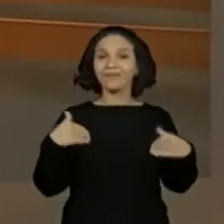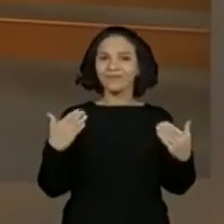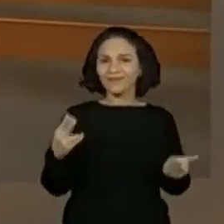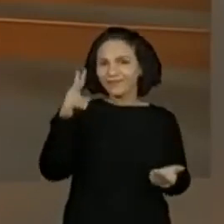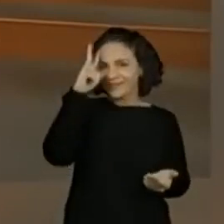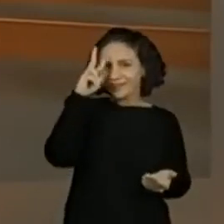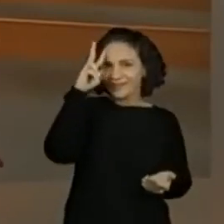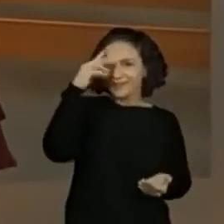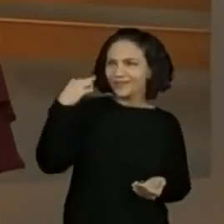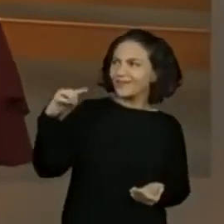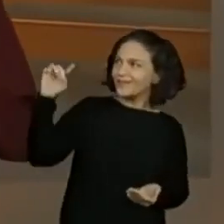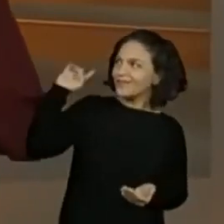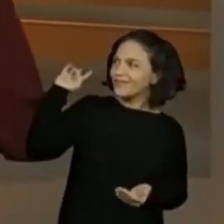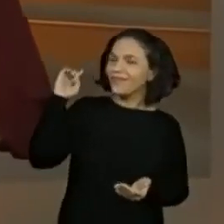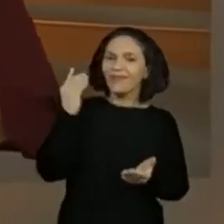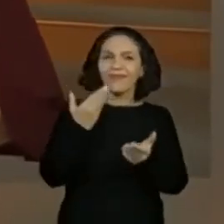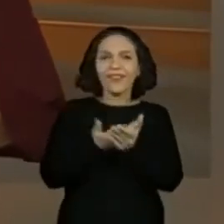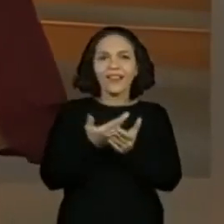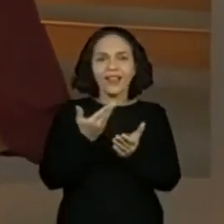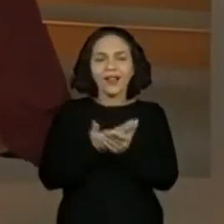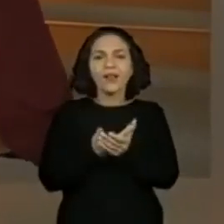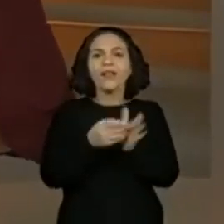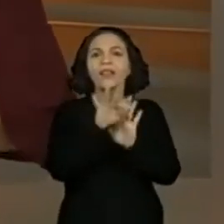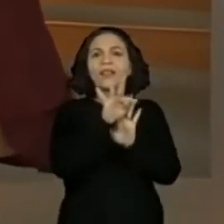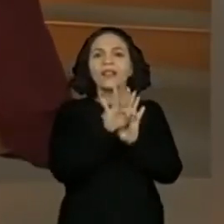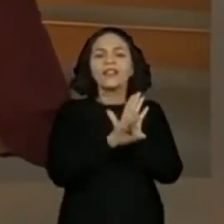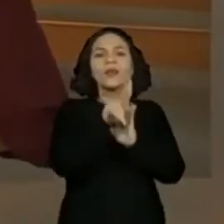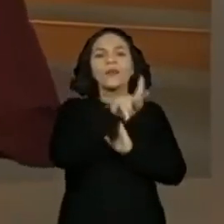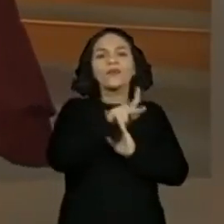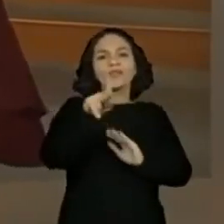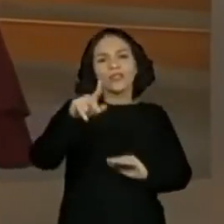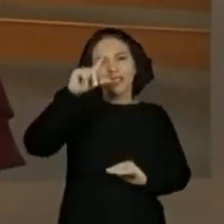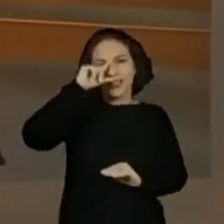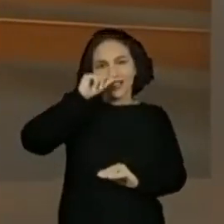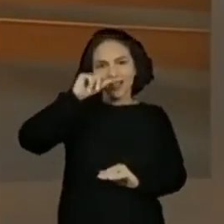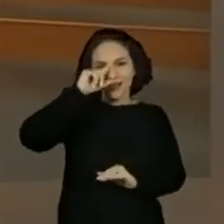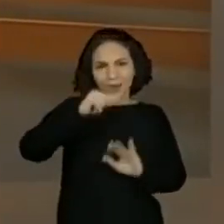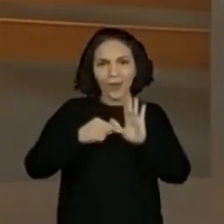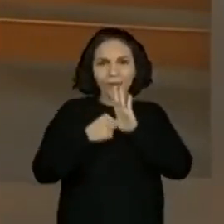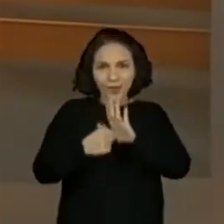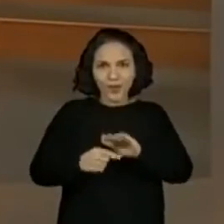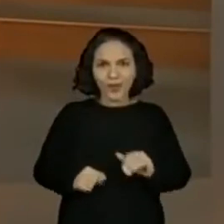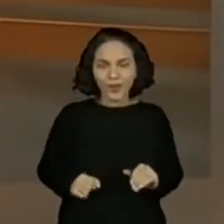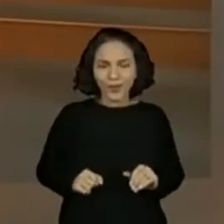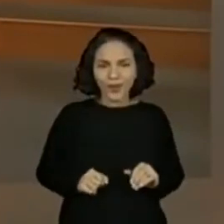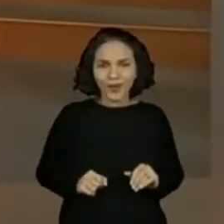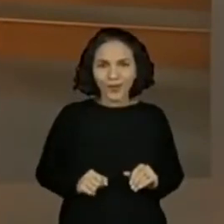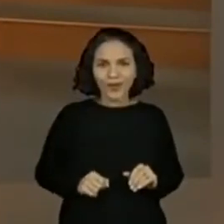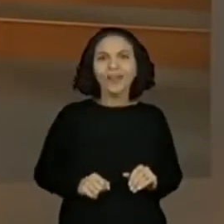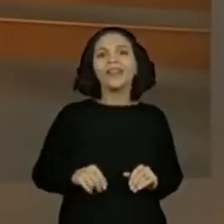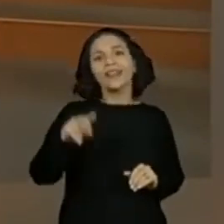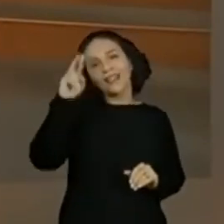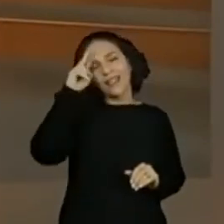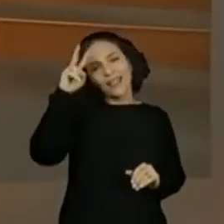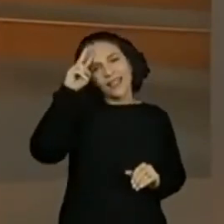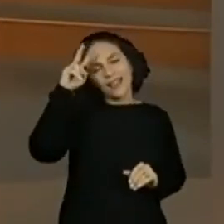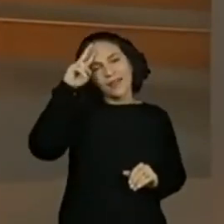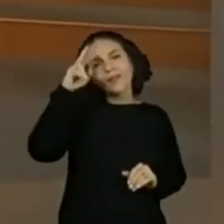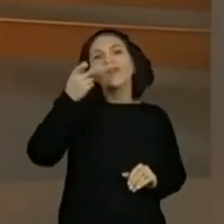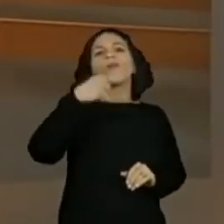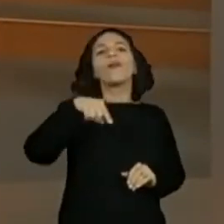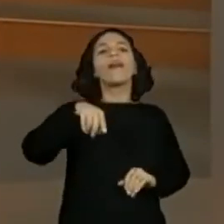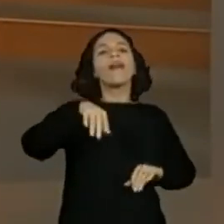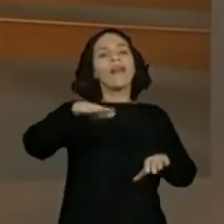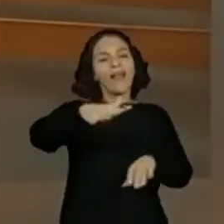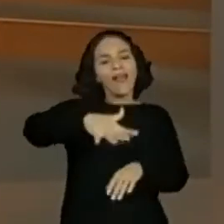lembra da semana passada, um texto que a professora Ana Paula apresentou para vocês? Lá do Reino do Lago Verde.